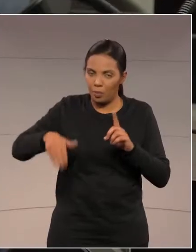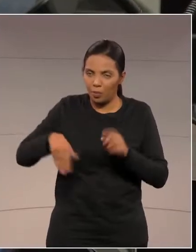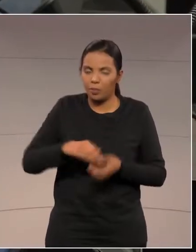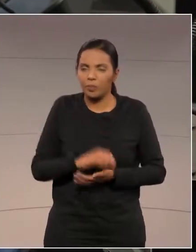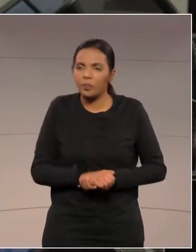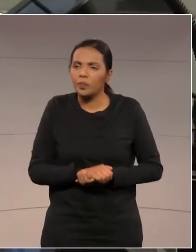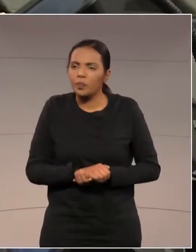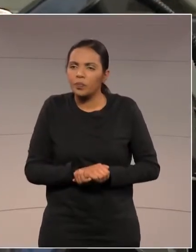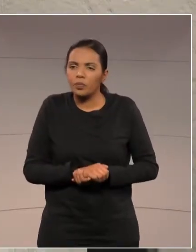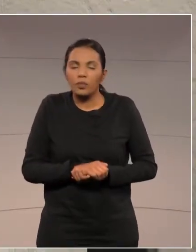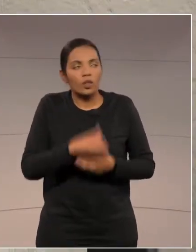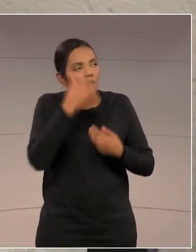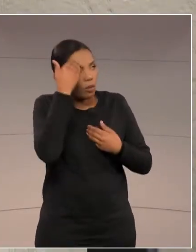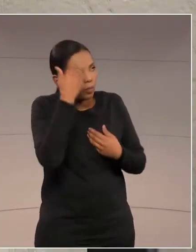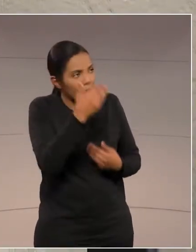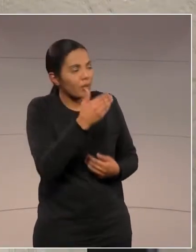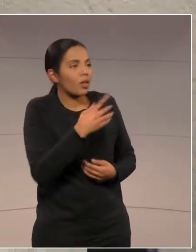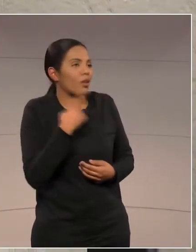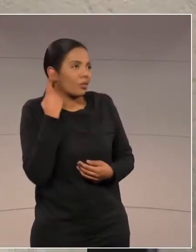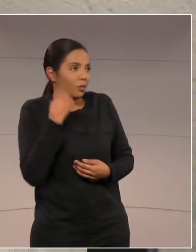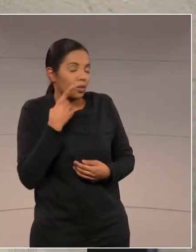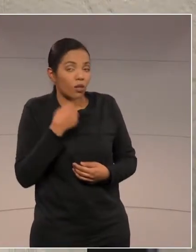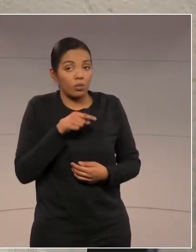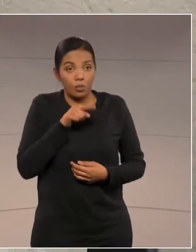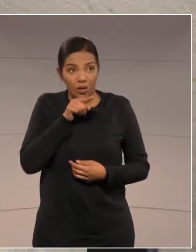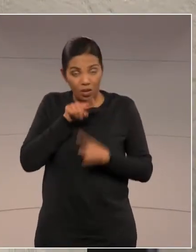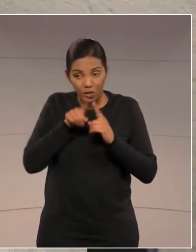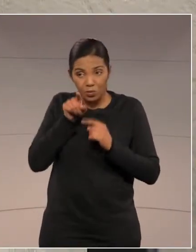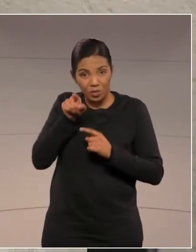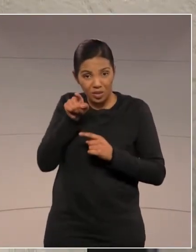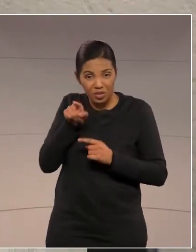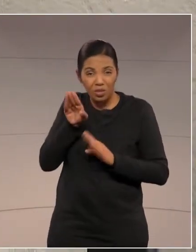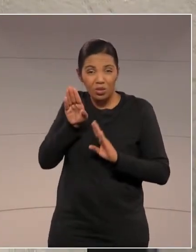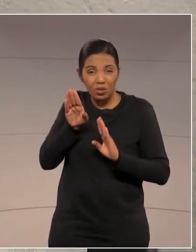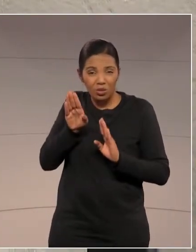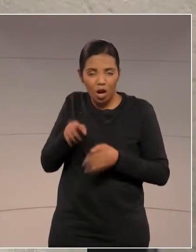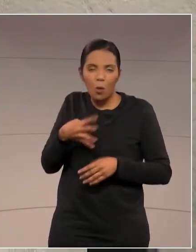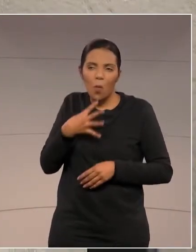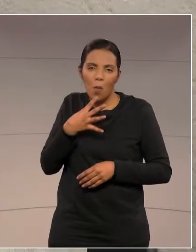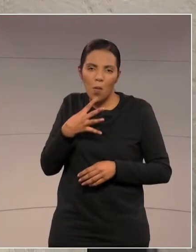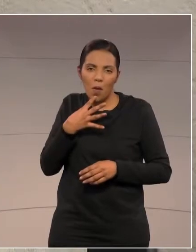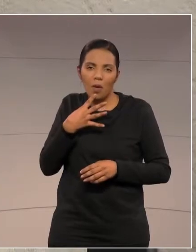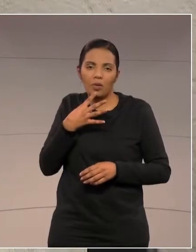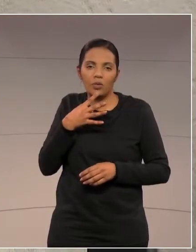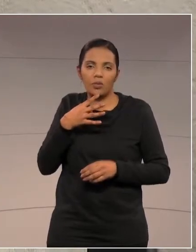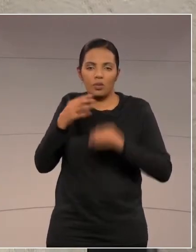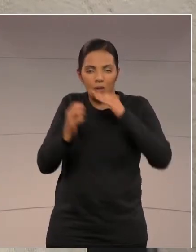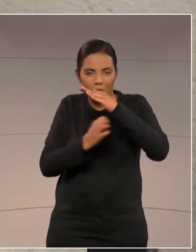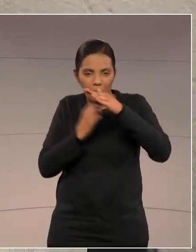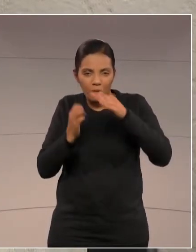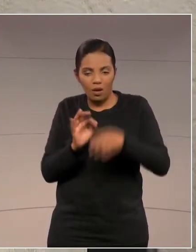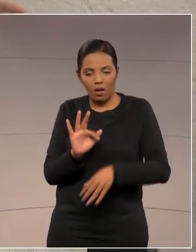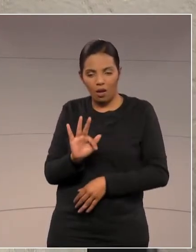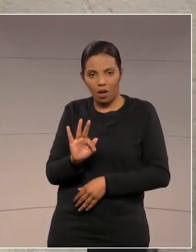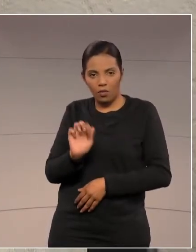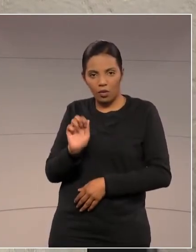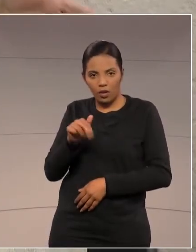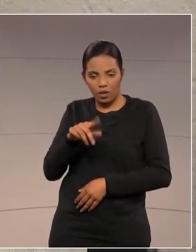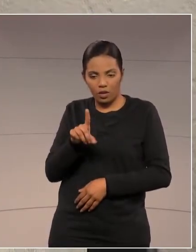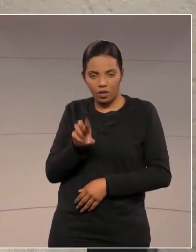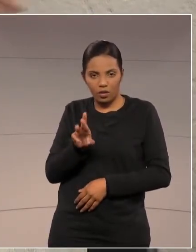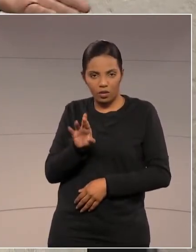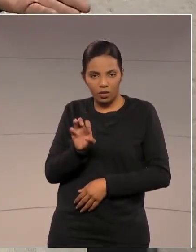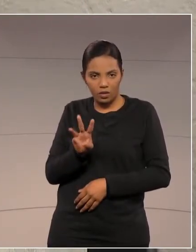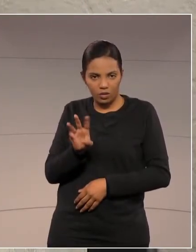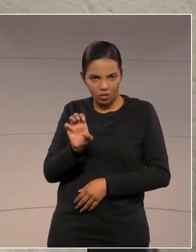Muito obrigado, deputado. Mas eu sou com a proximidade, quem sabe uma ligação sua lá para a F. Andres, para dizer que não joguem mais aquela água de